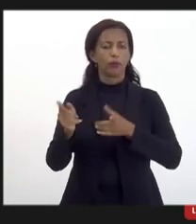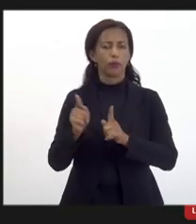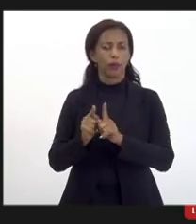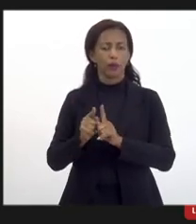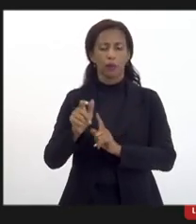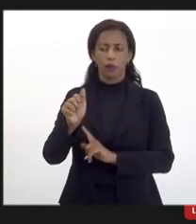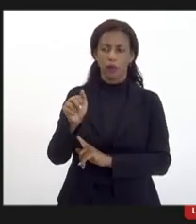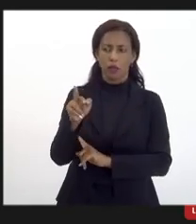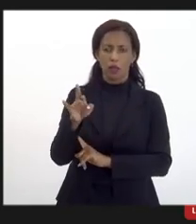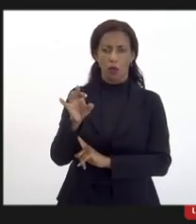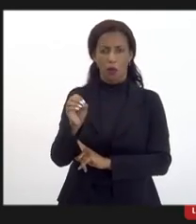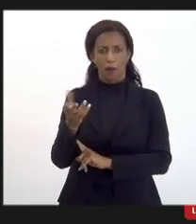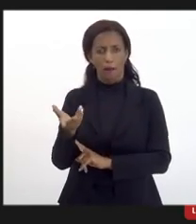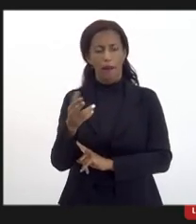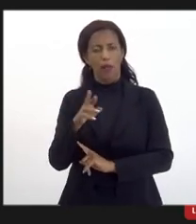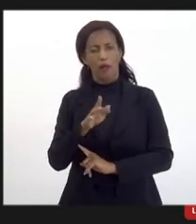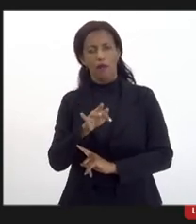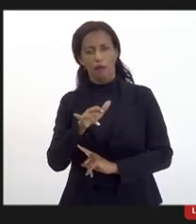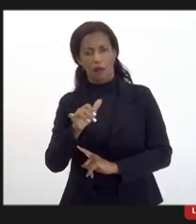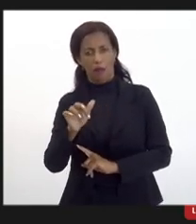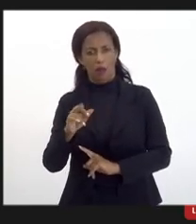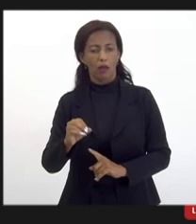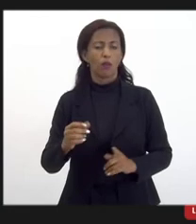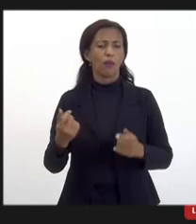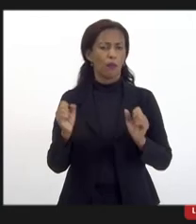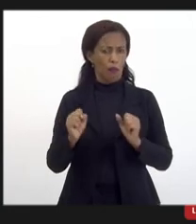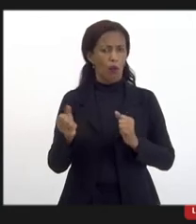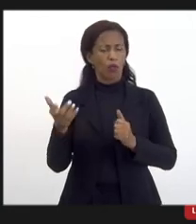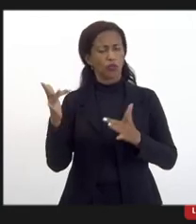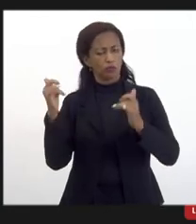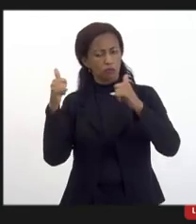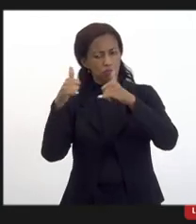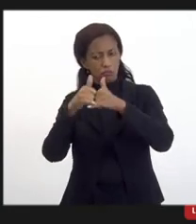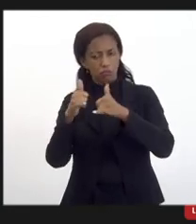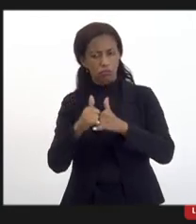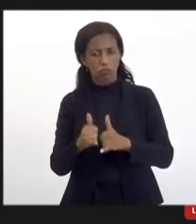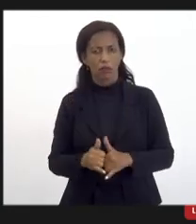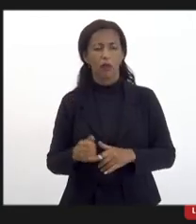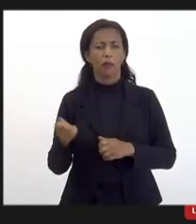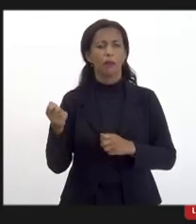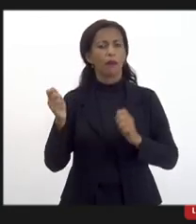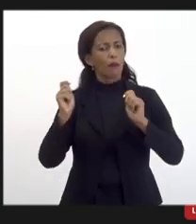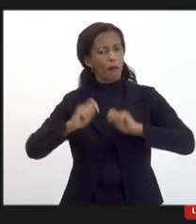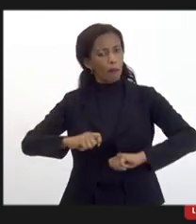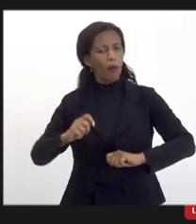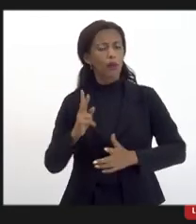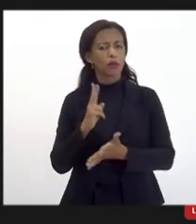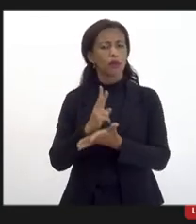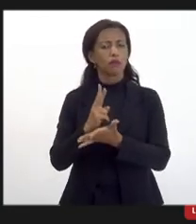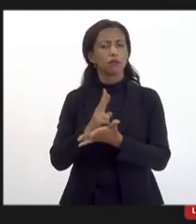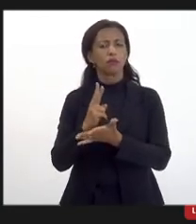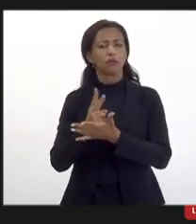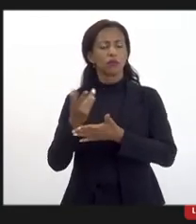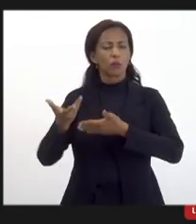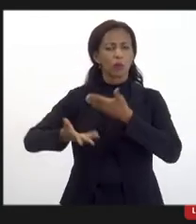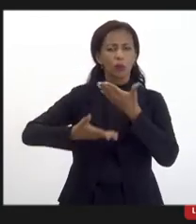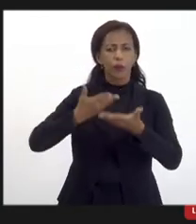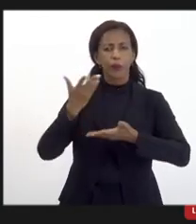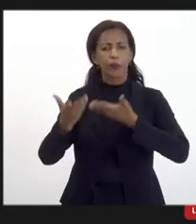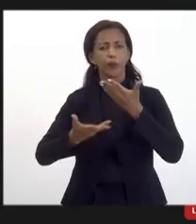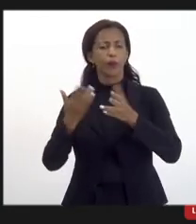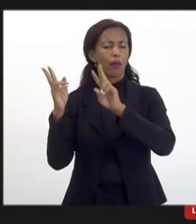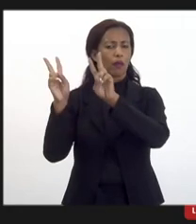o senhor Alberto e o Ferrari para que a gente possa estreitar esses